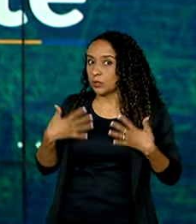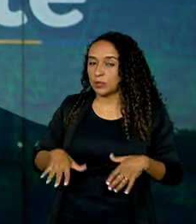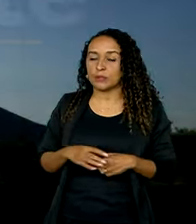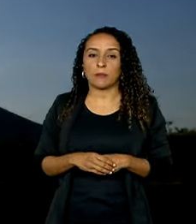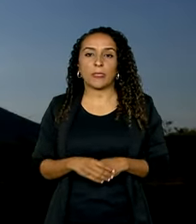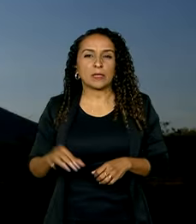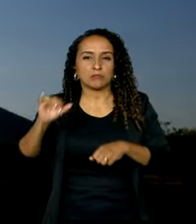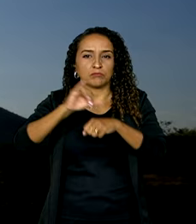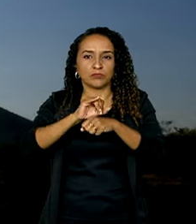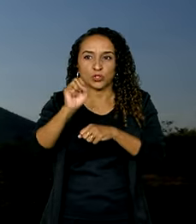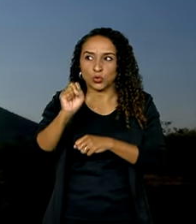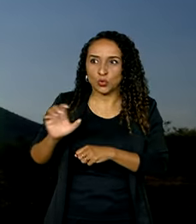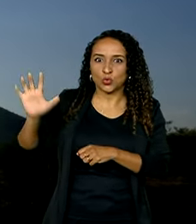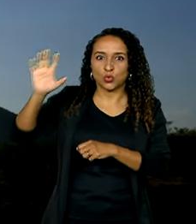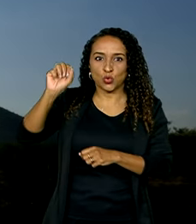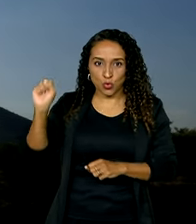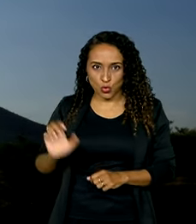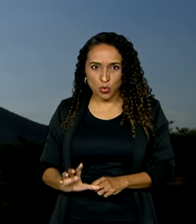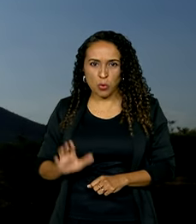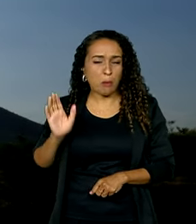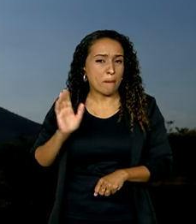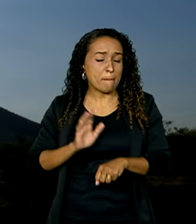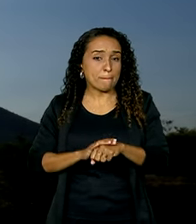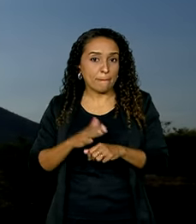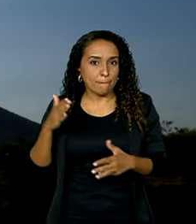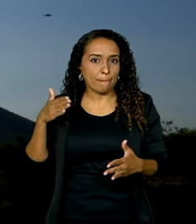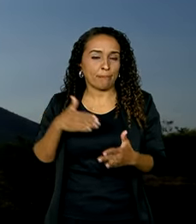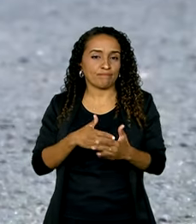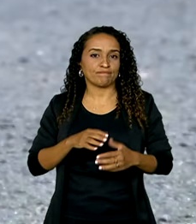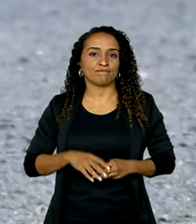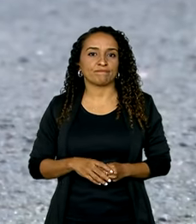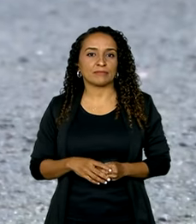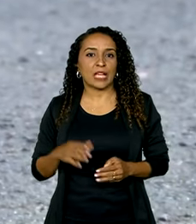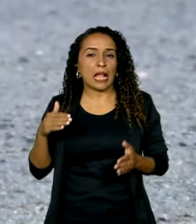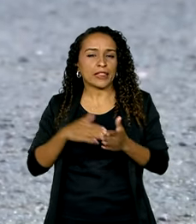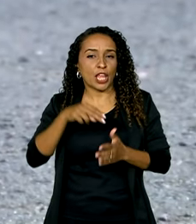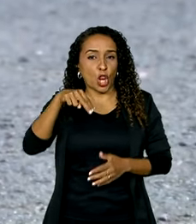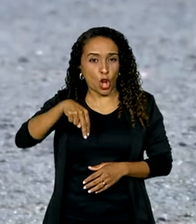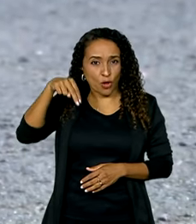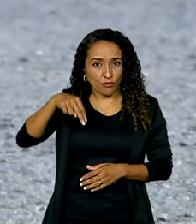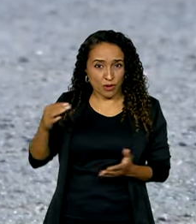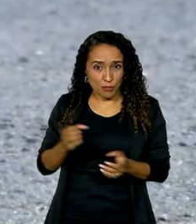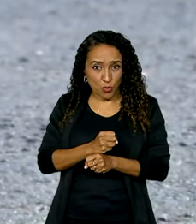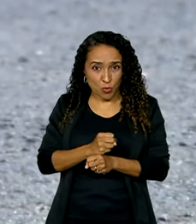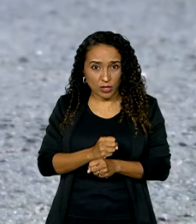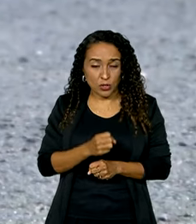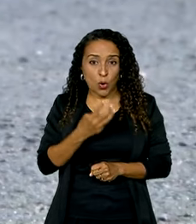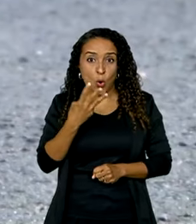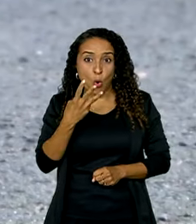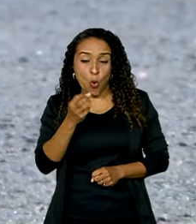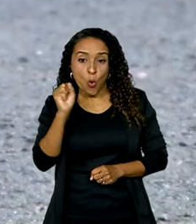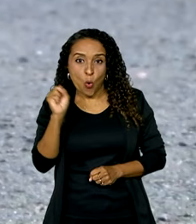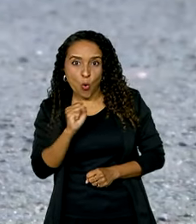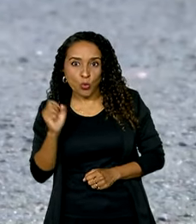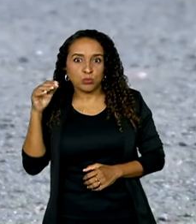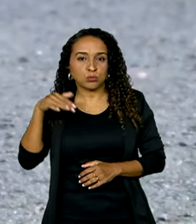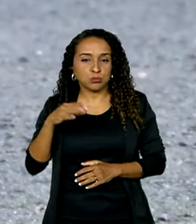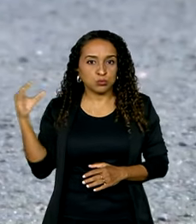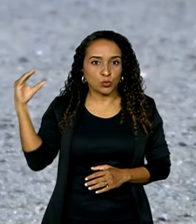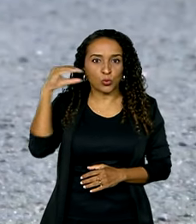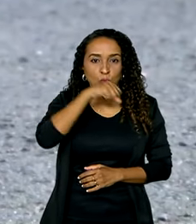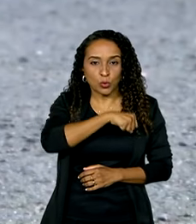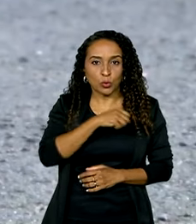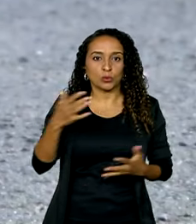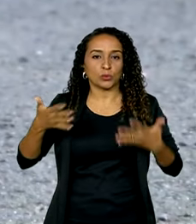Sudeste e Sul vão ser as regiões mais afetadas. Até novembro deste ano, oito ondas de calor atingiram o Brasil, com